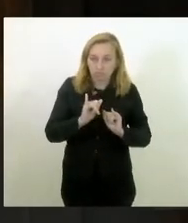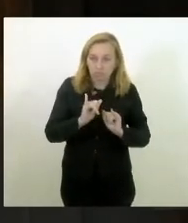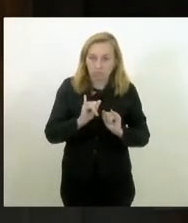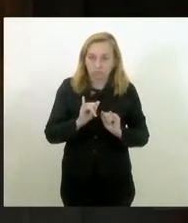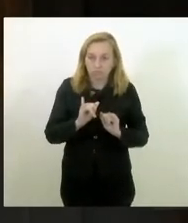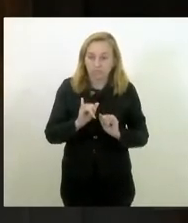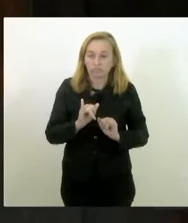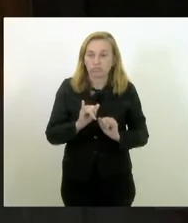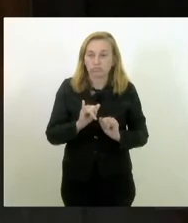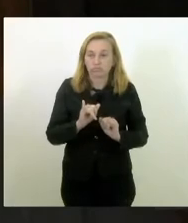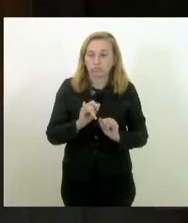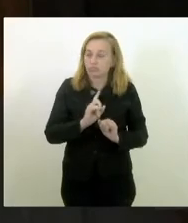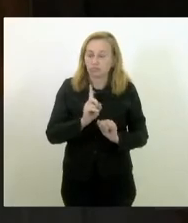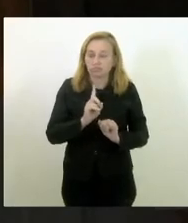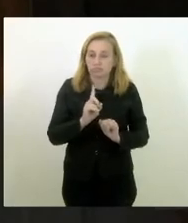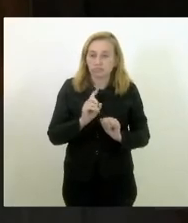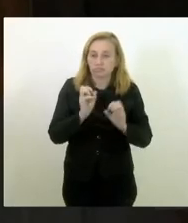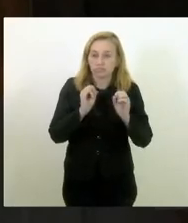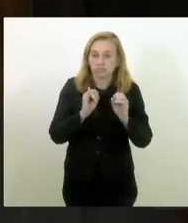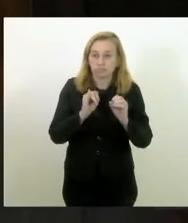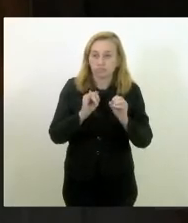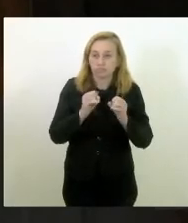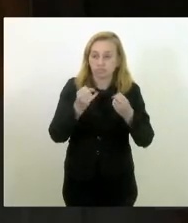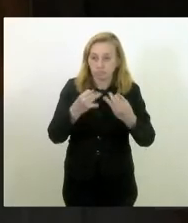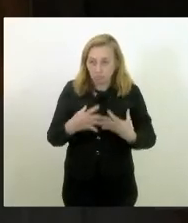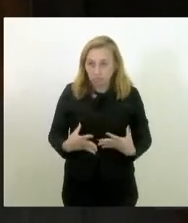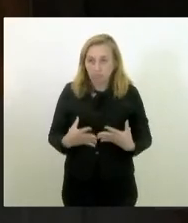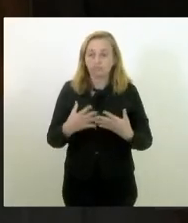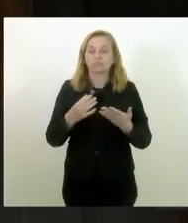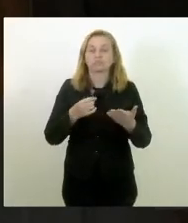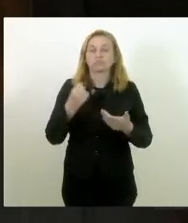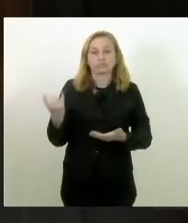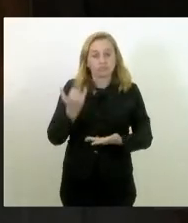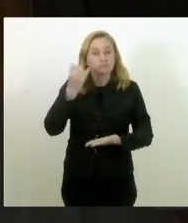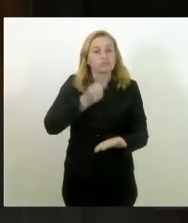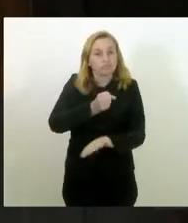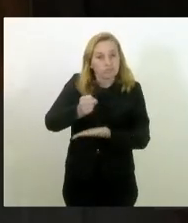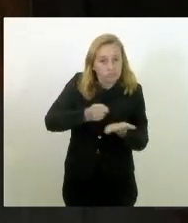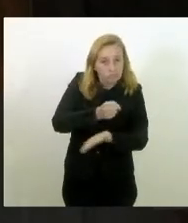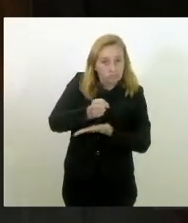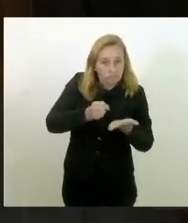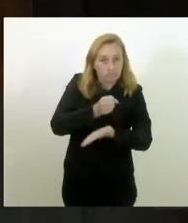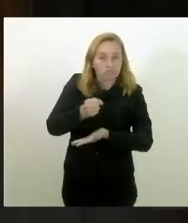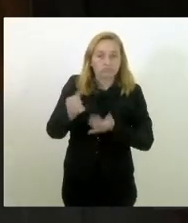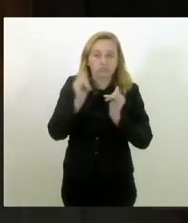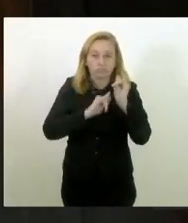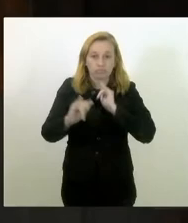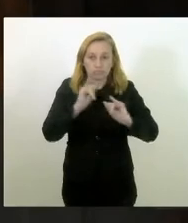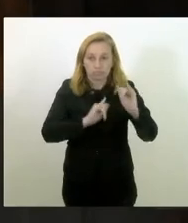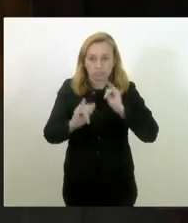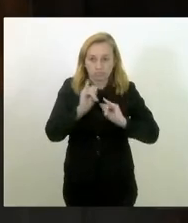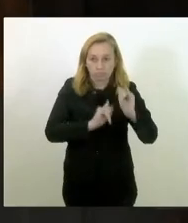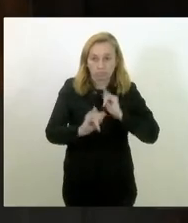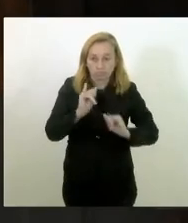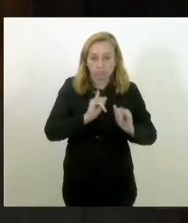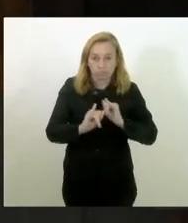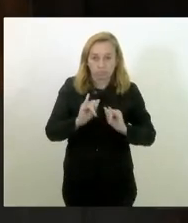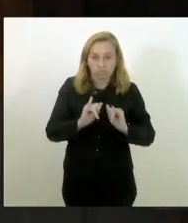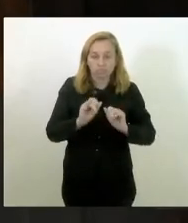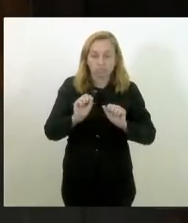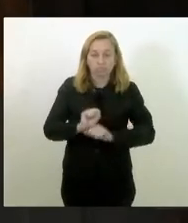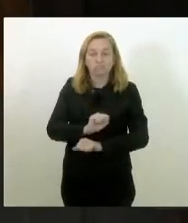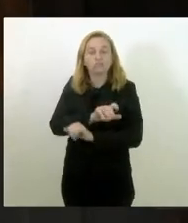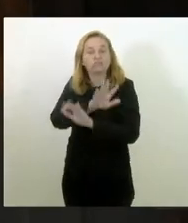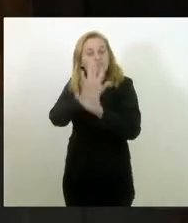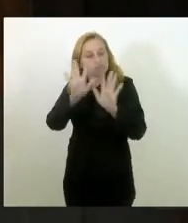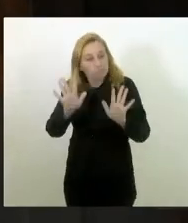intergovernamentais não são precisas, então é muito importante que haja uma base de dados, de informação atualizada, com transparência,